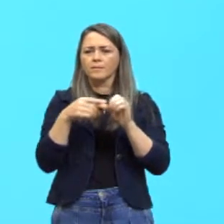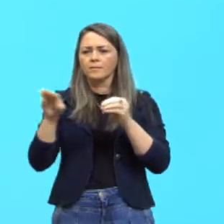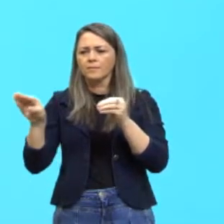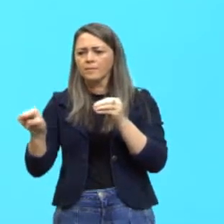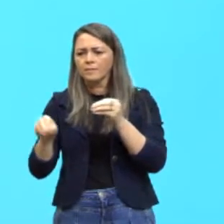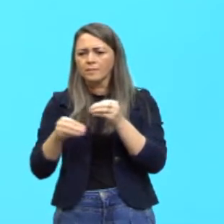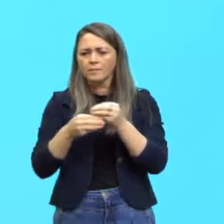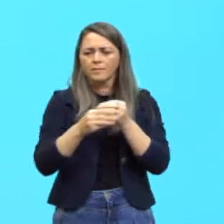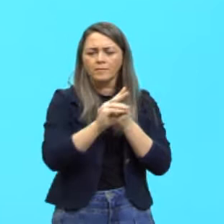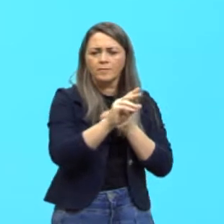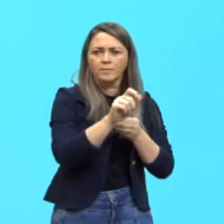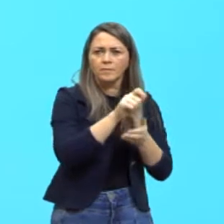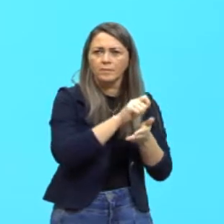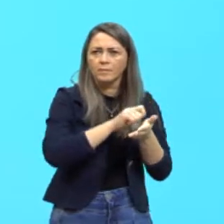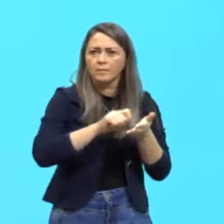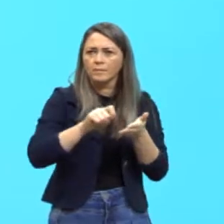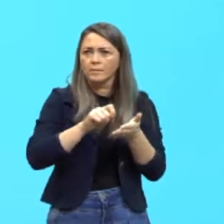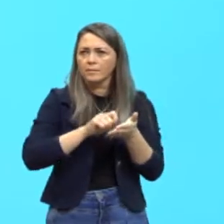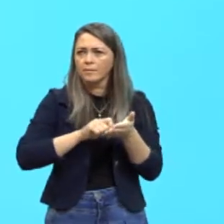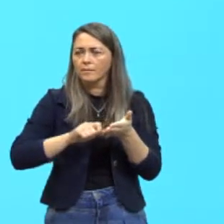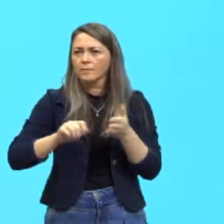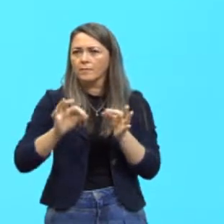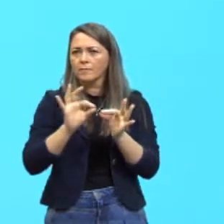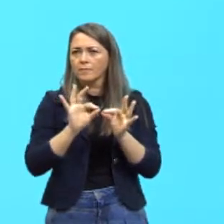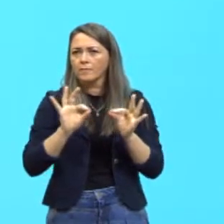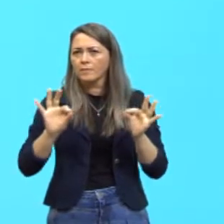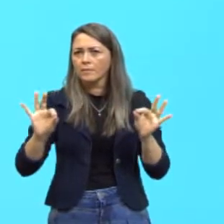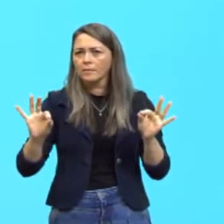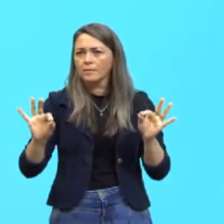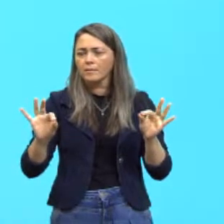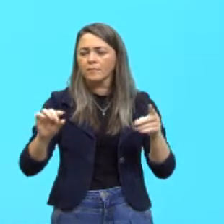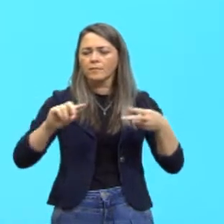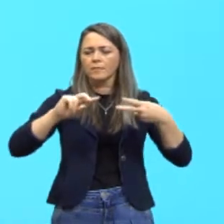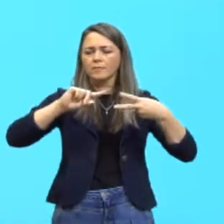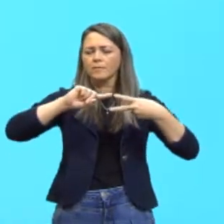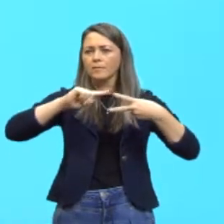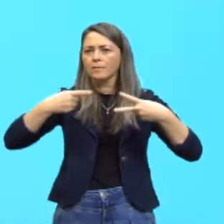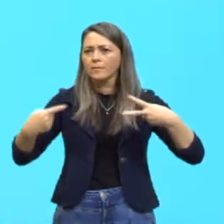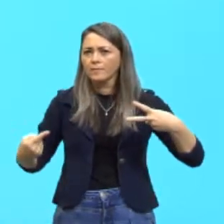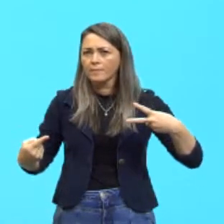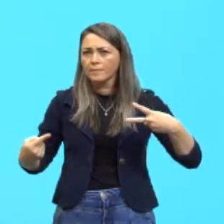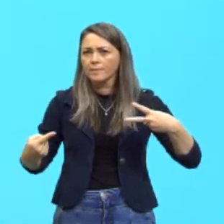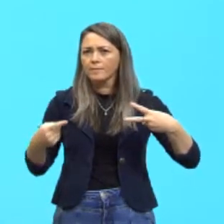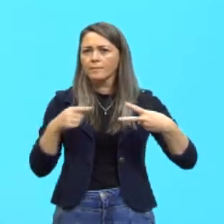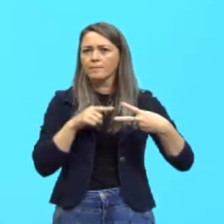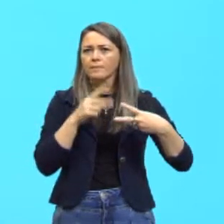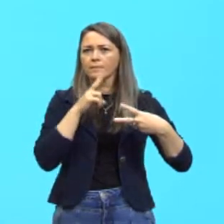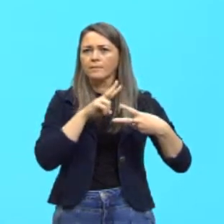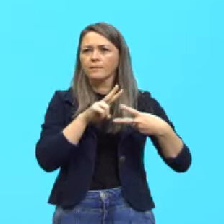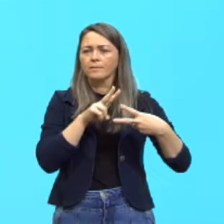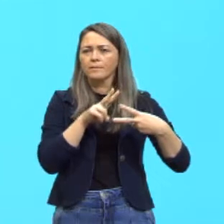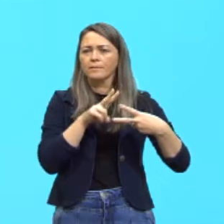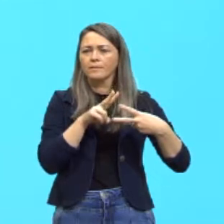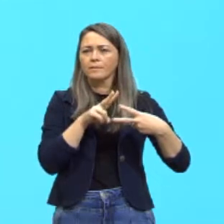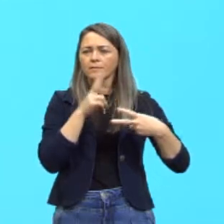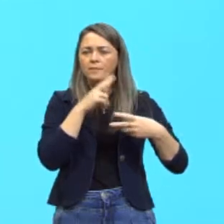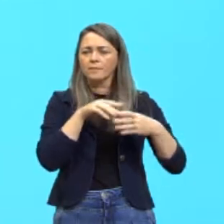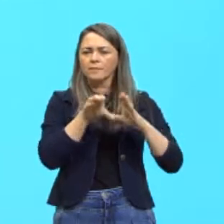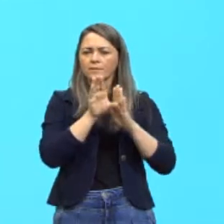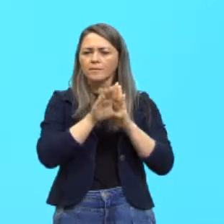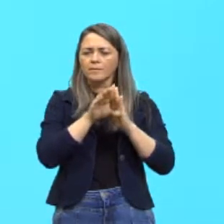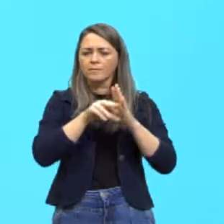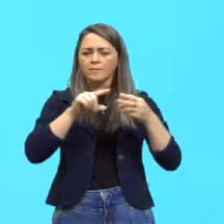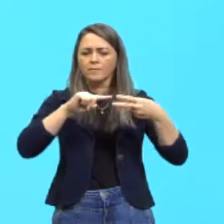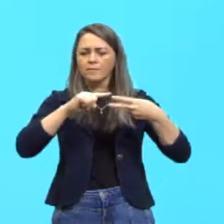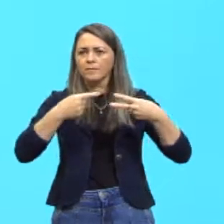em uma fita simples de RNA, tá? E nós já definimos esse conceito de